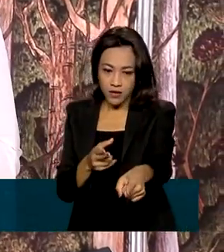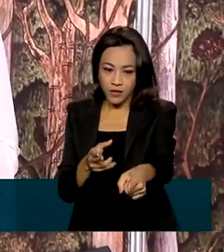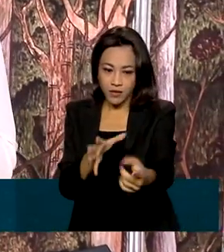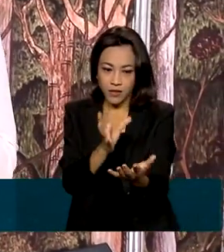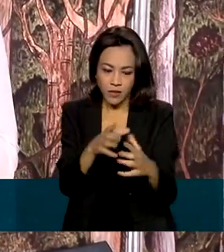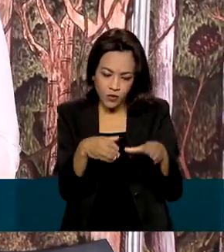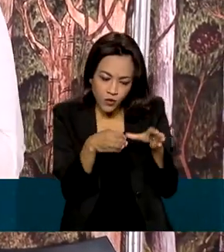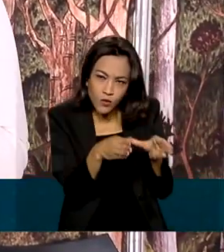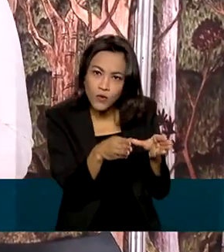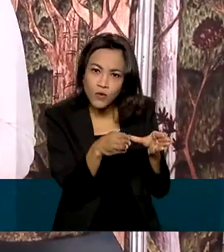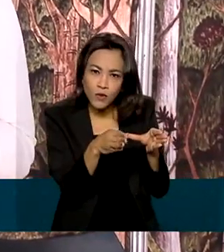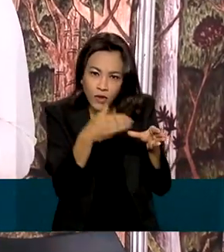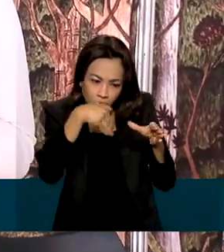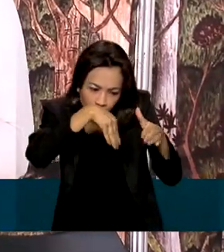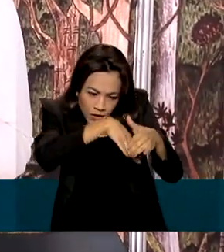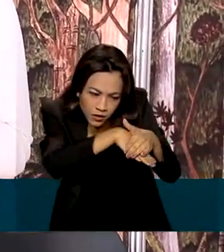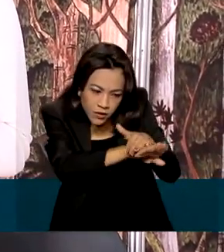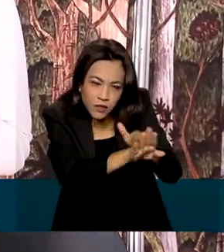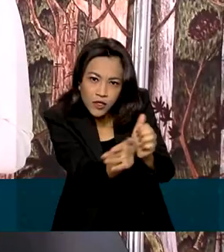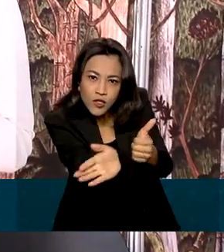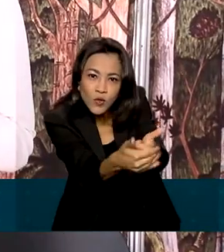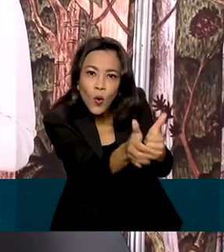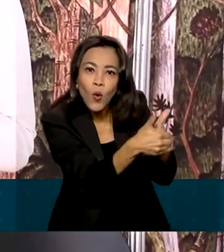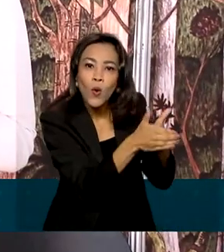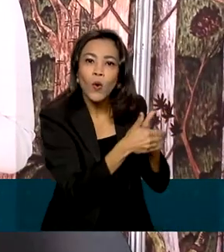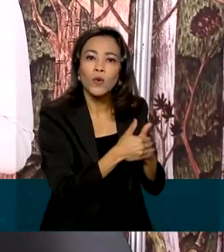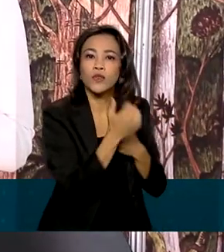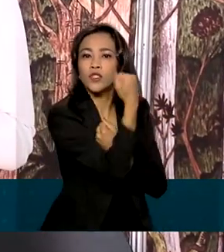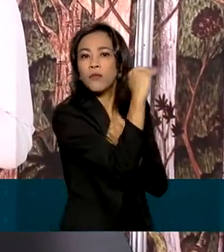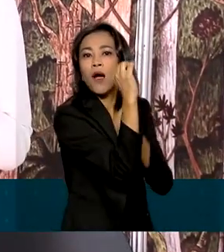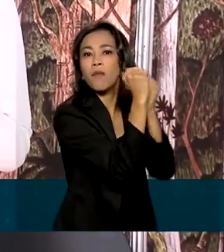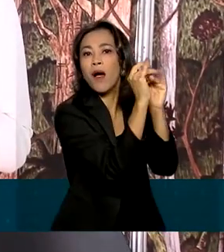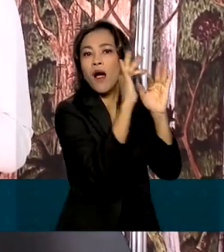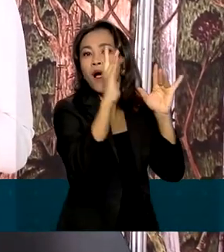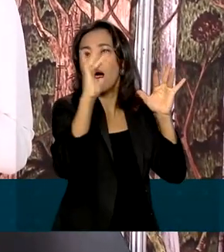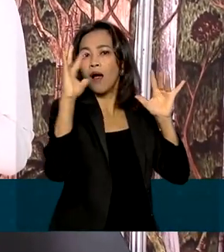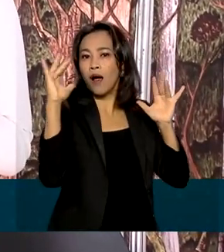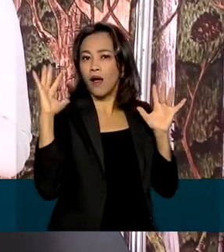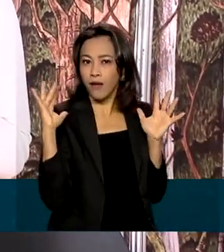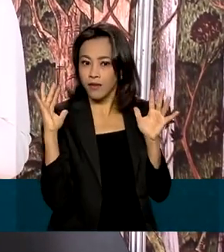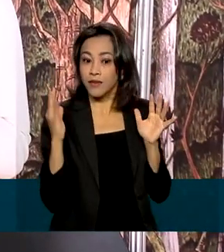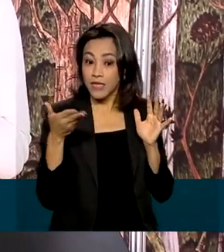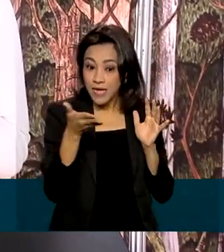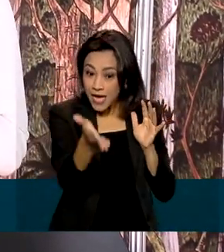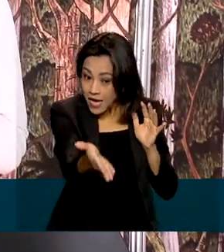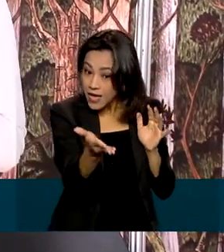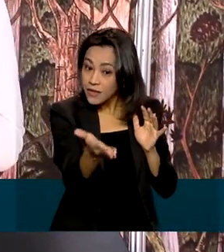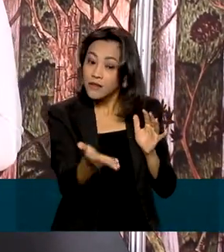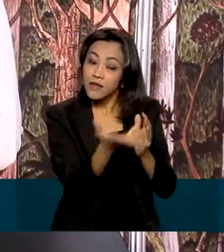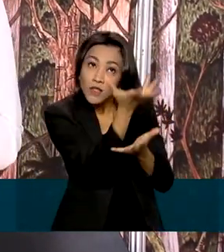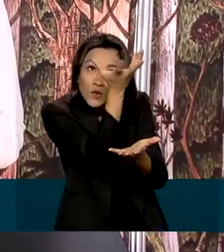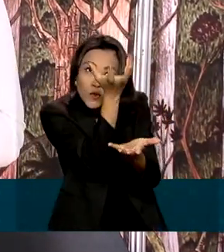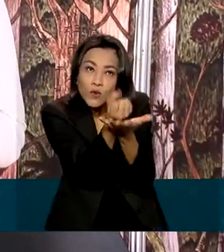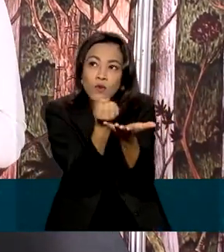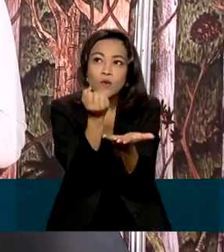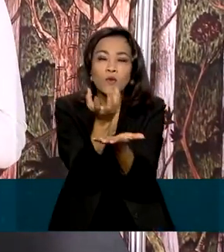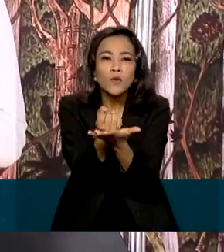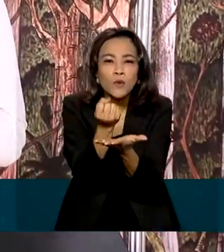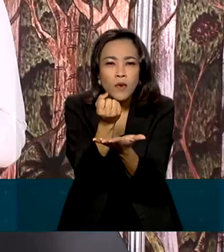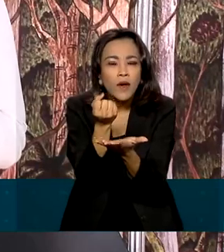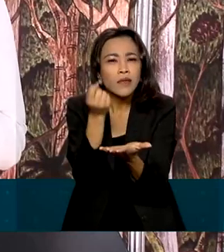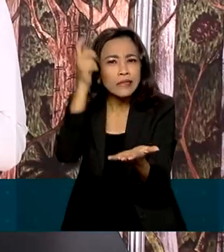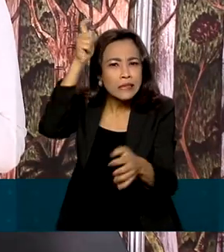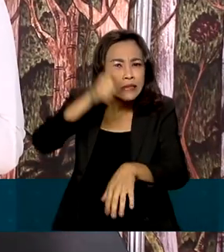escondidos na Reserva de Desenvolvimento Sustentável Mamirauá. Os módulos Providence fazem o monitoramento